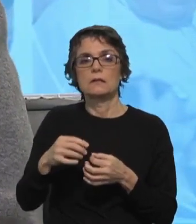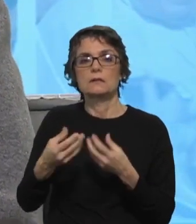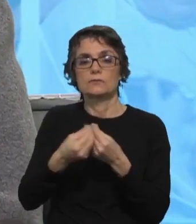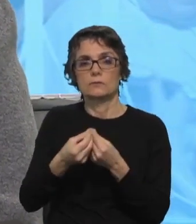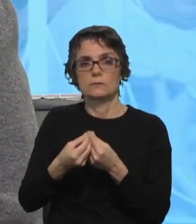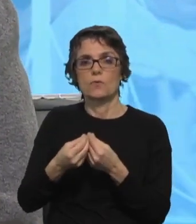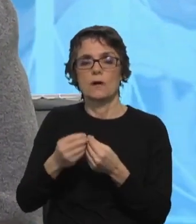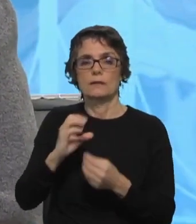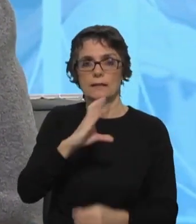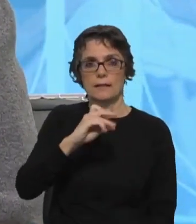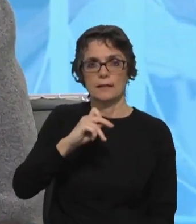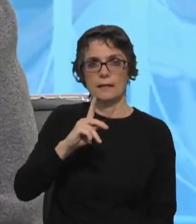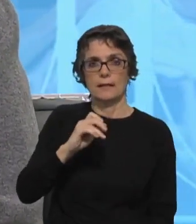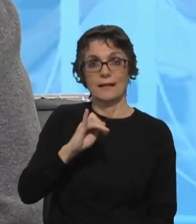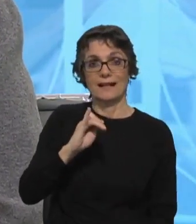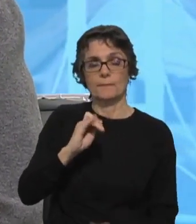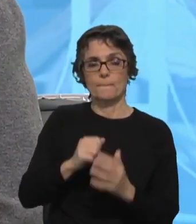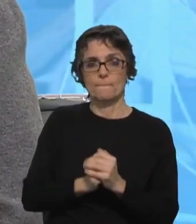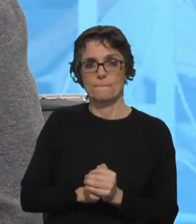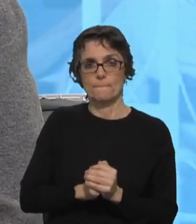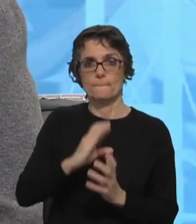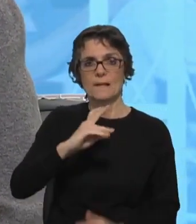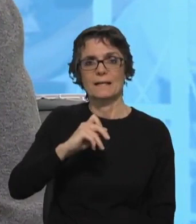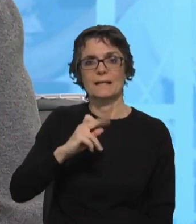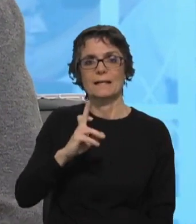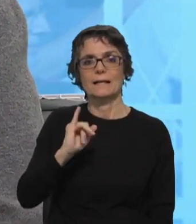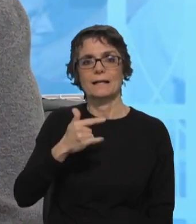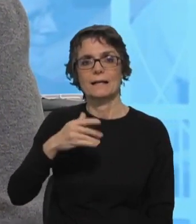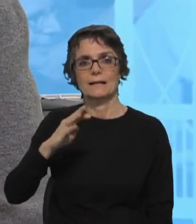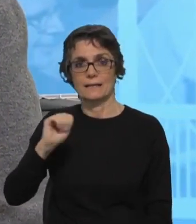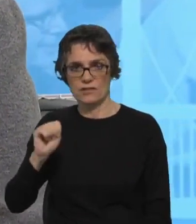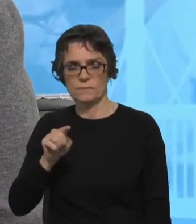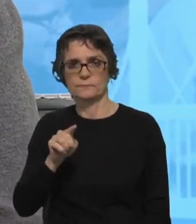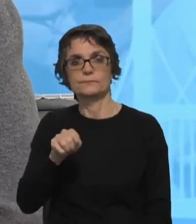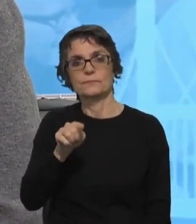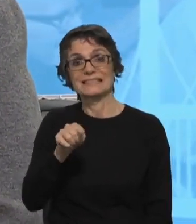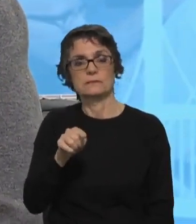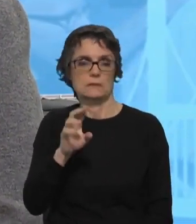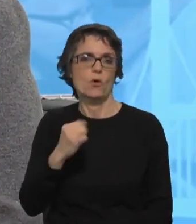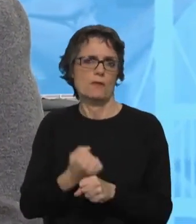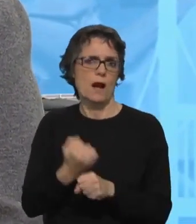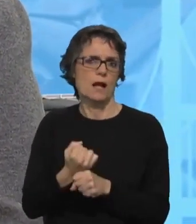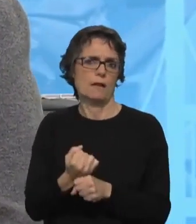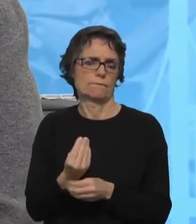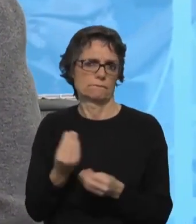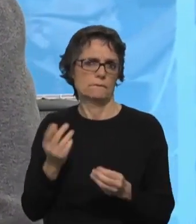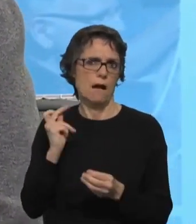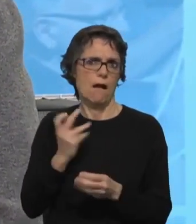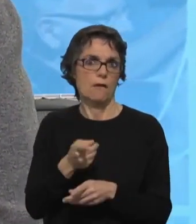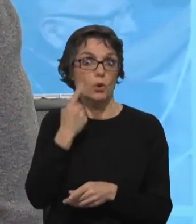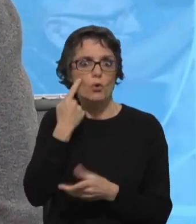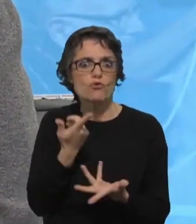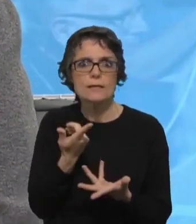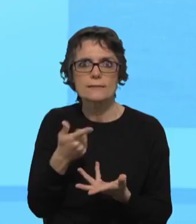Caritas, porque aqui também não podemos separar aquilo que é o trabalho da Caritas, porque já está no terreno há muitos anos, conhece a